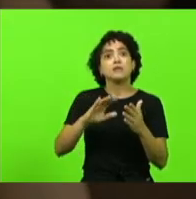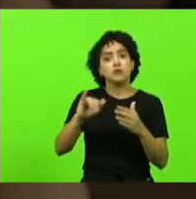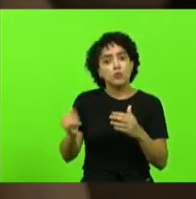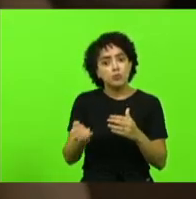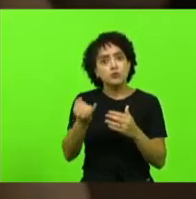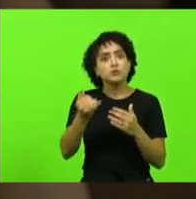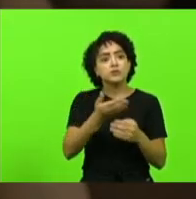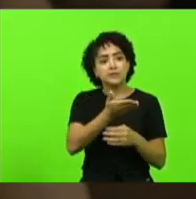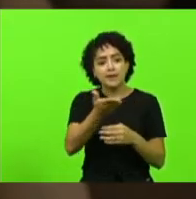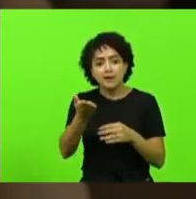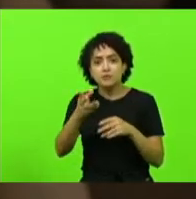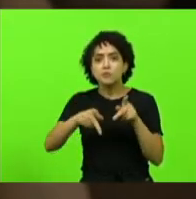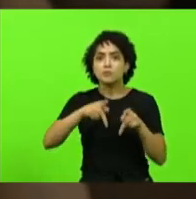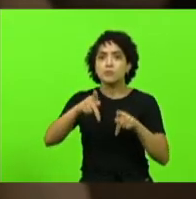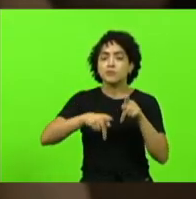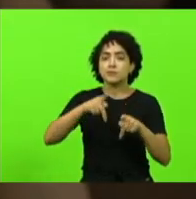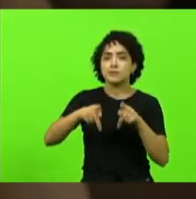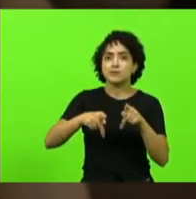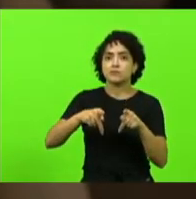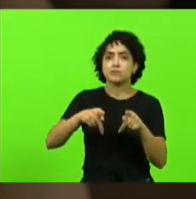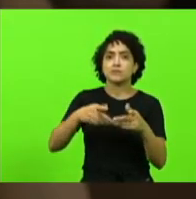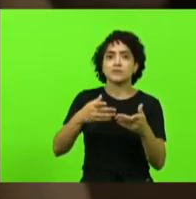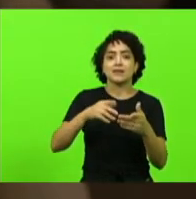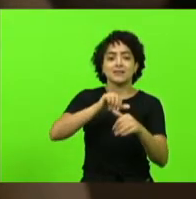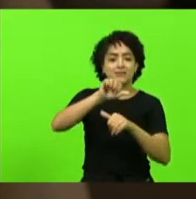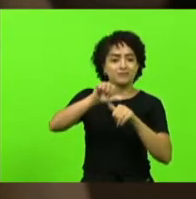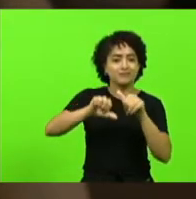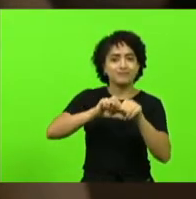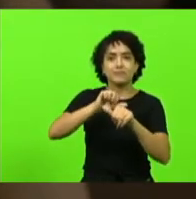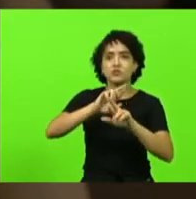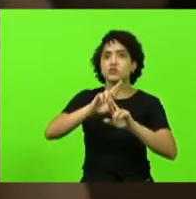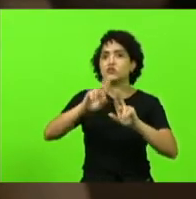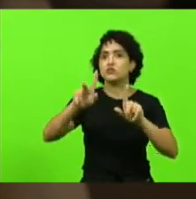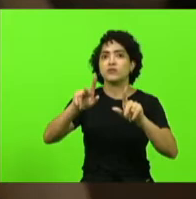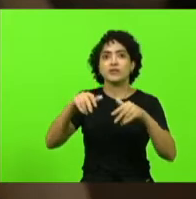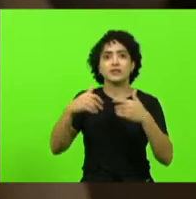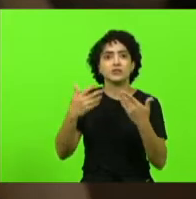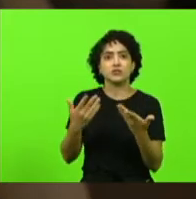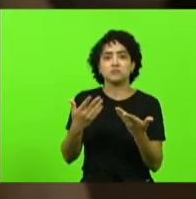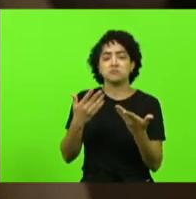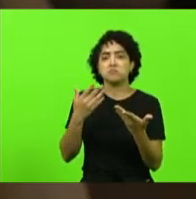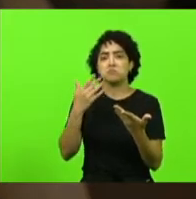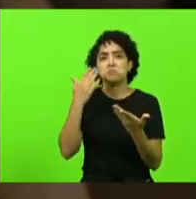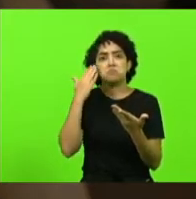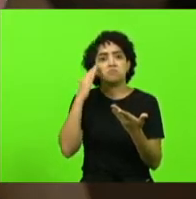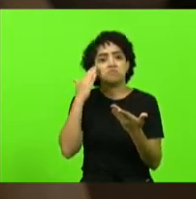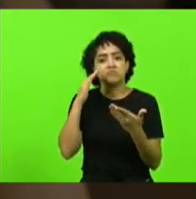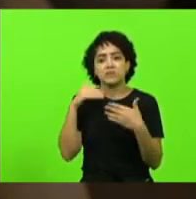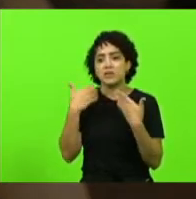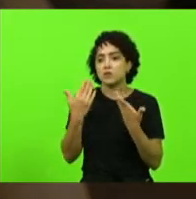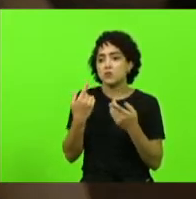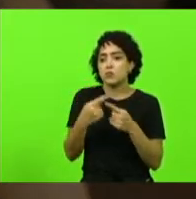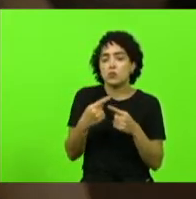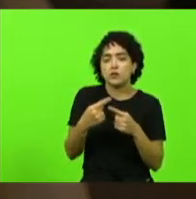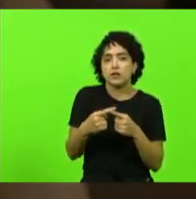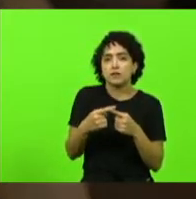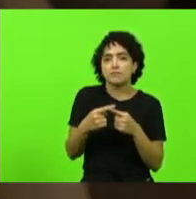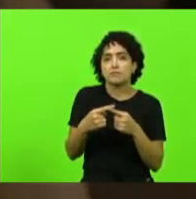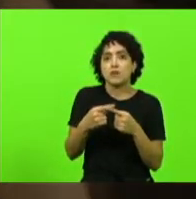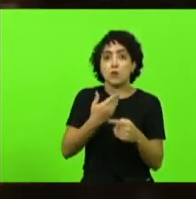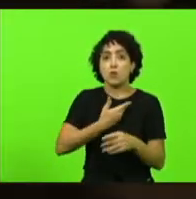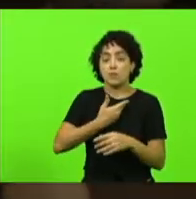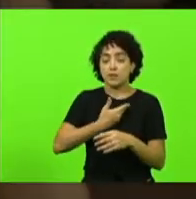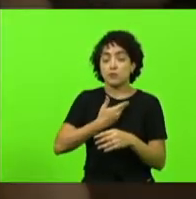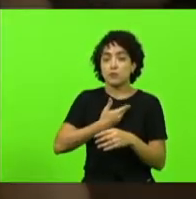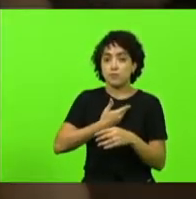nós estamos fazendo o caminho inverso eu não entendo realmente eu não entendo por que fazemos isso me contava um amigo meu este